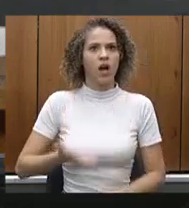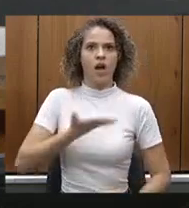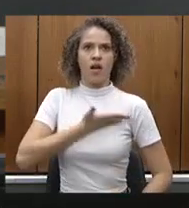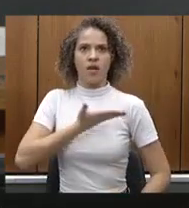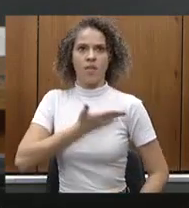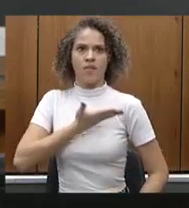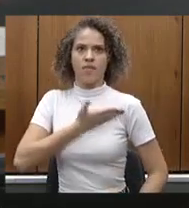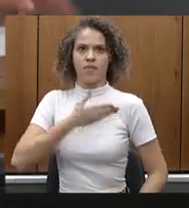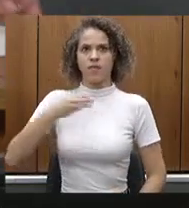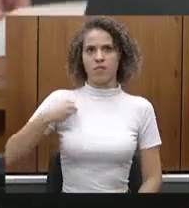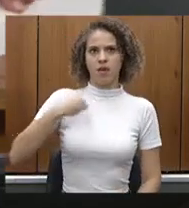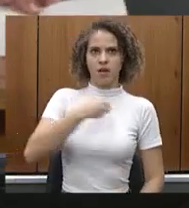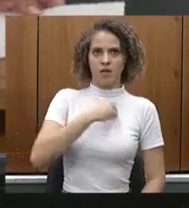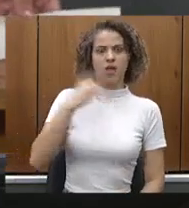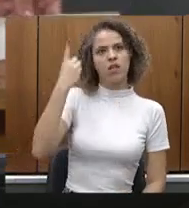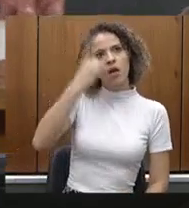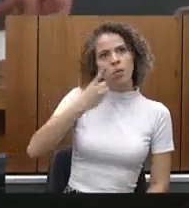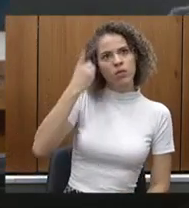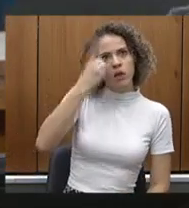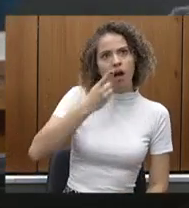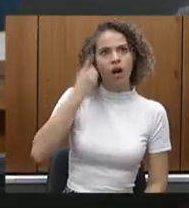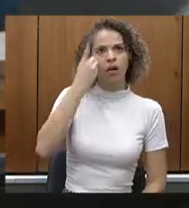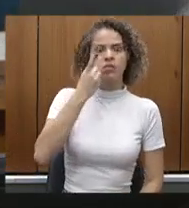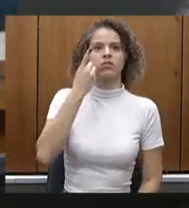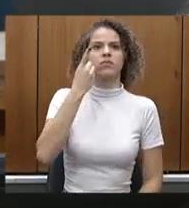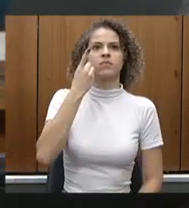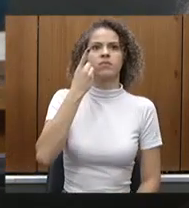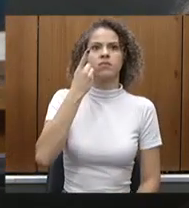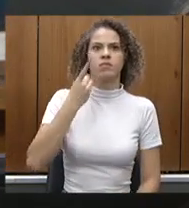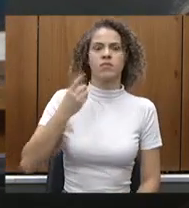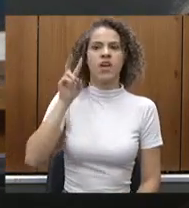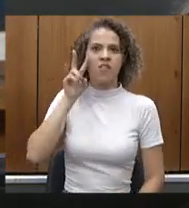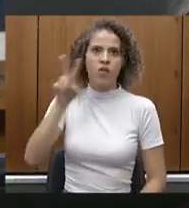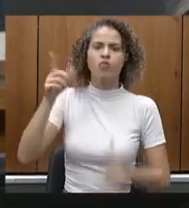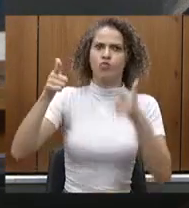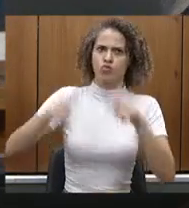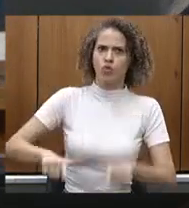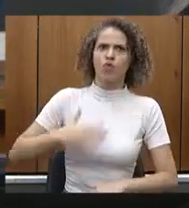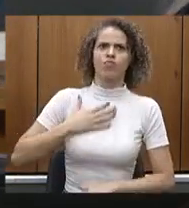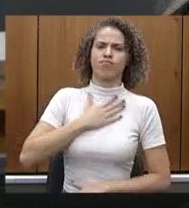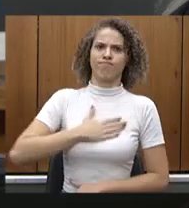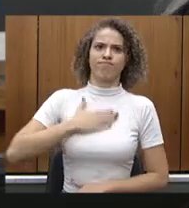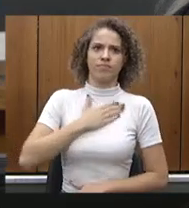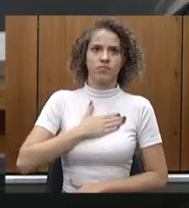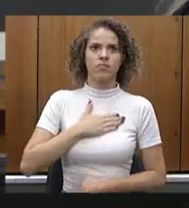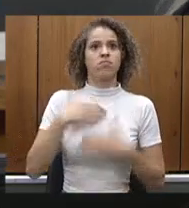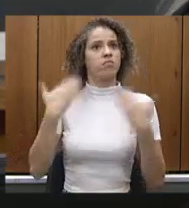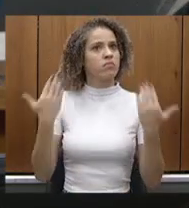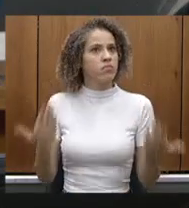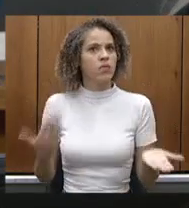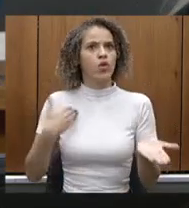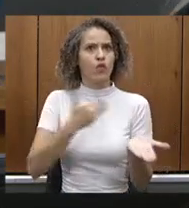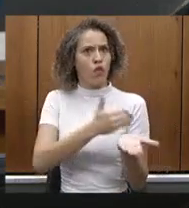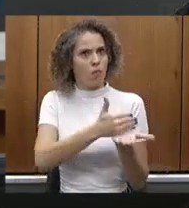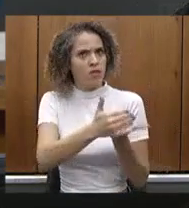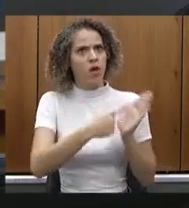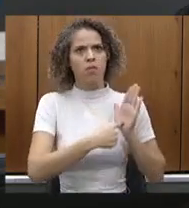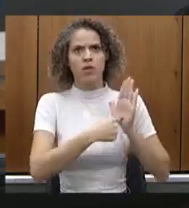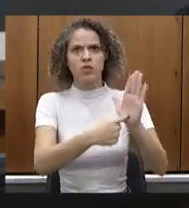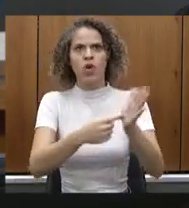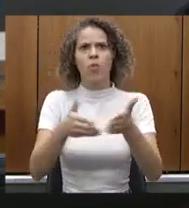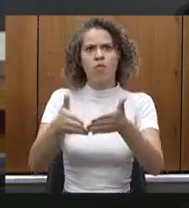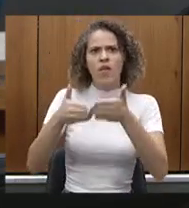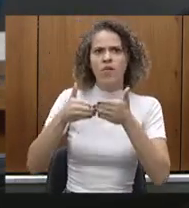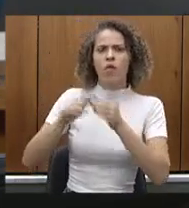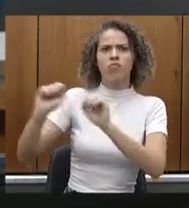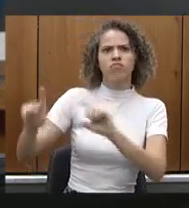médico, deputado, prazer também revê-lo. Então, gente, vou iniciar aqui a apresentação, por favor, pode